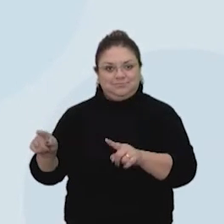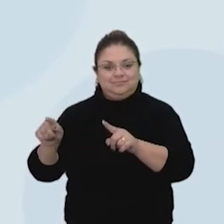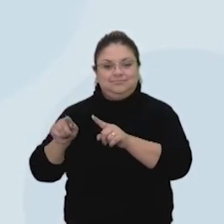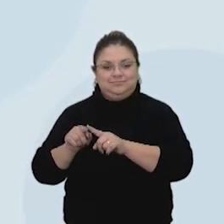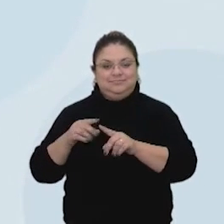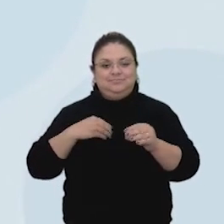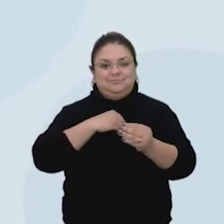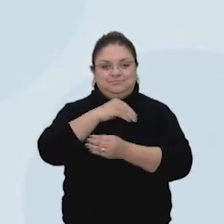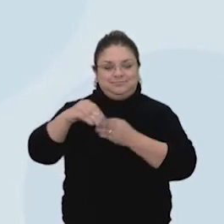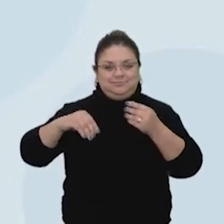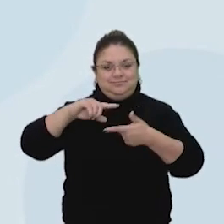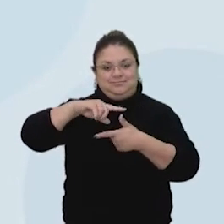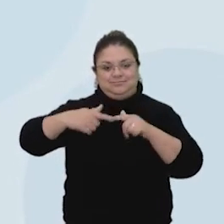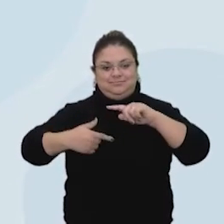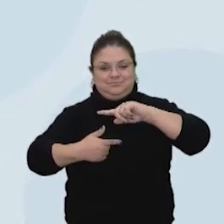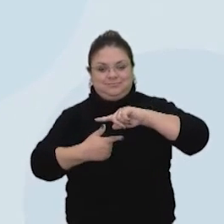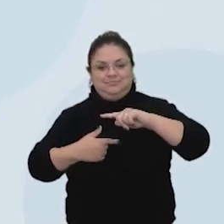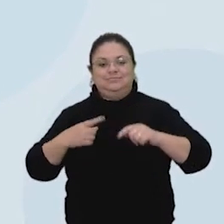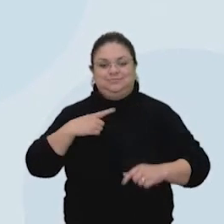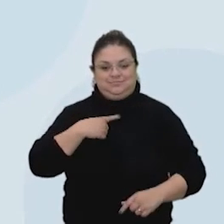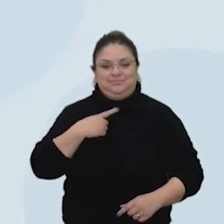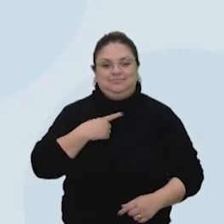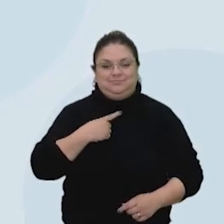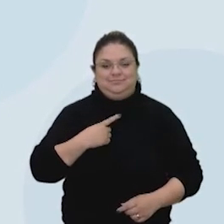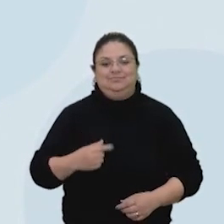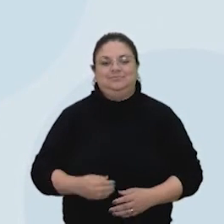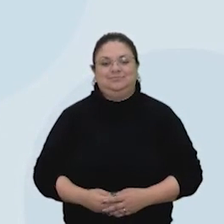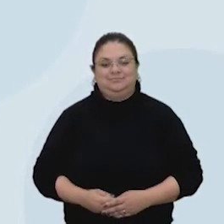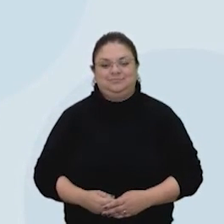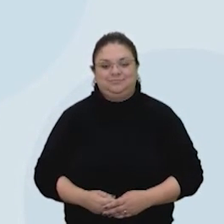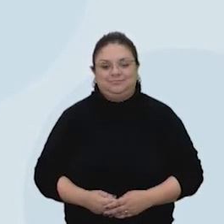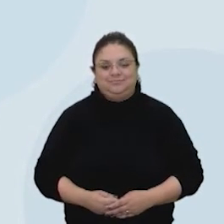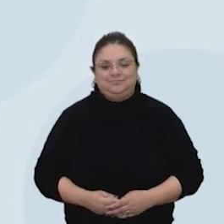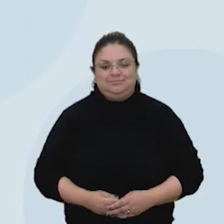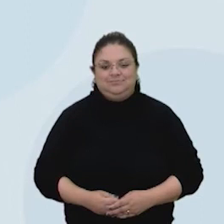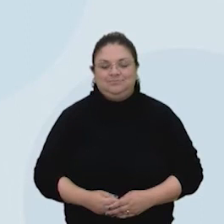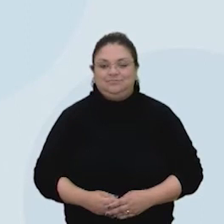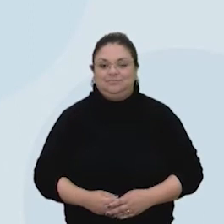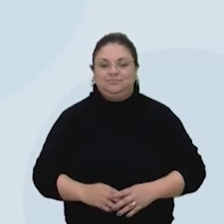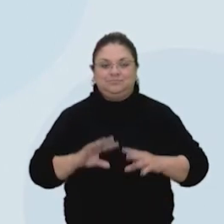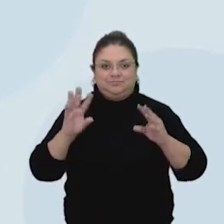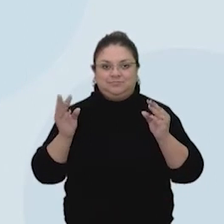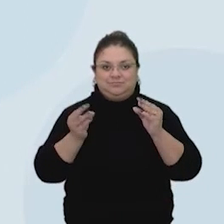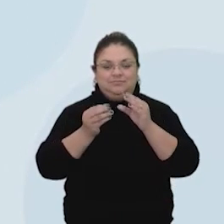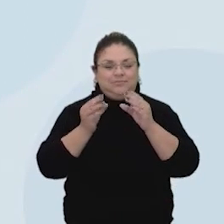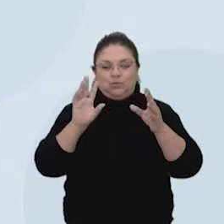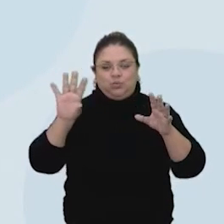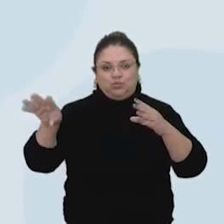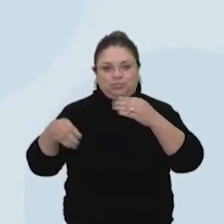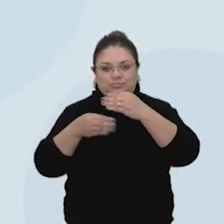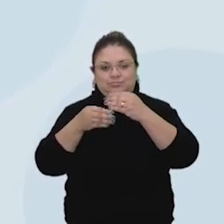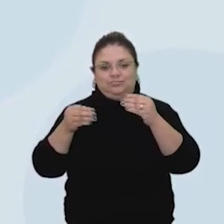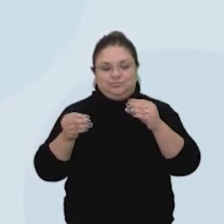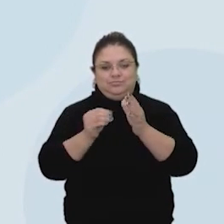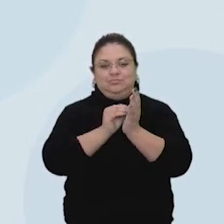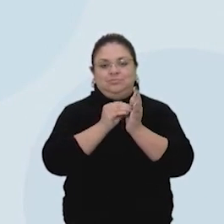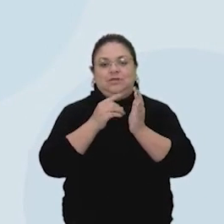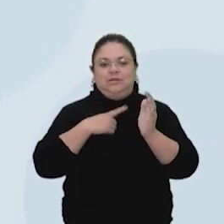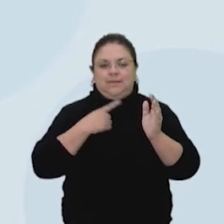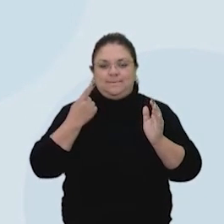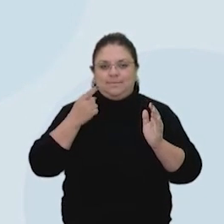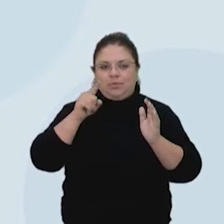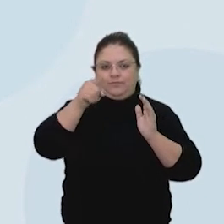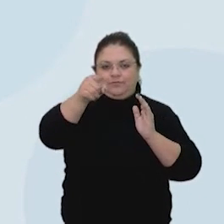de bastantes elementos geométricos aí para compor a exposição. A gente consegue ver profundidade na